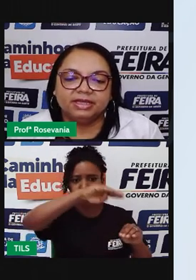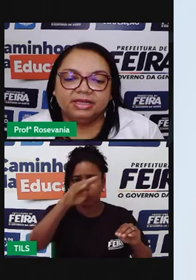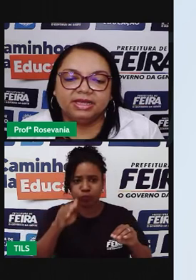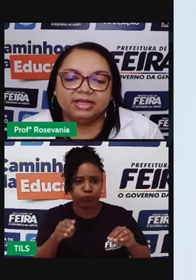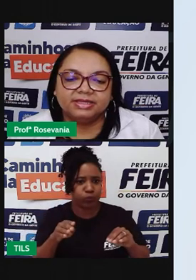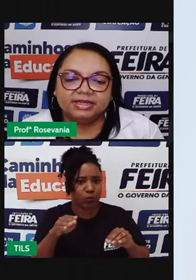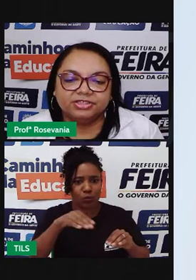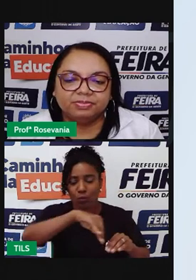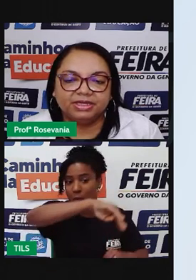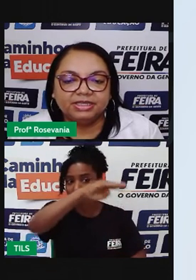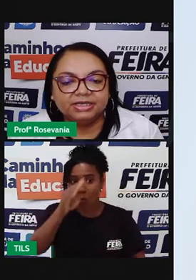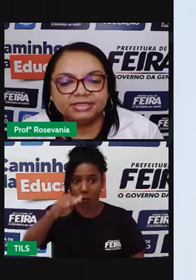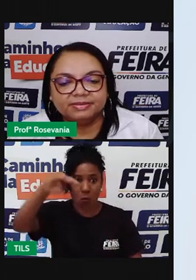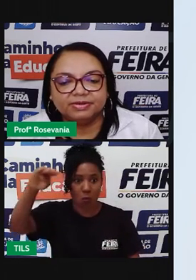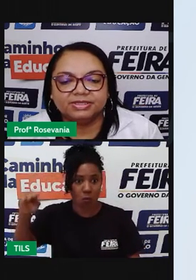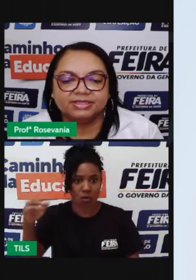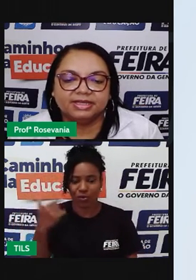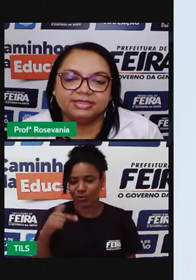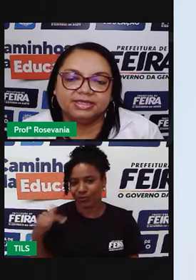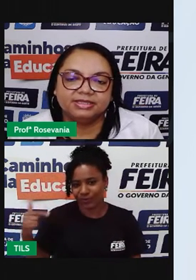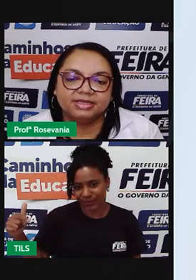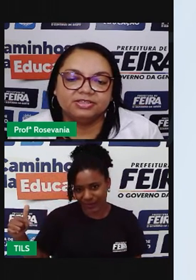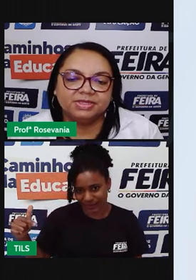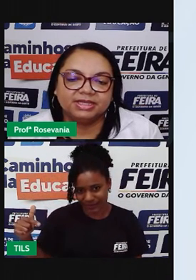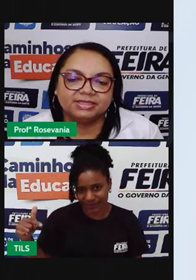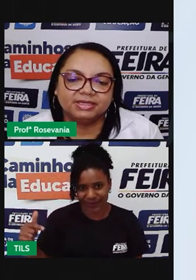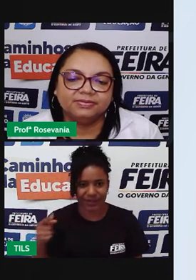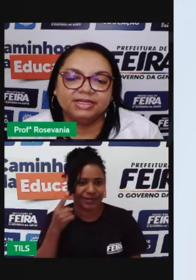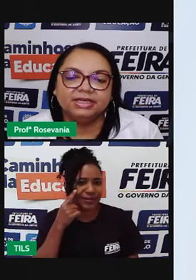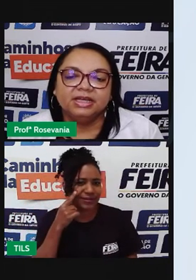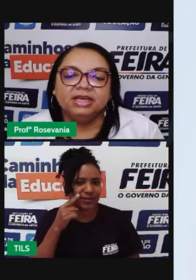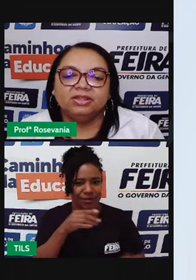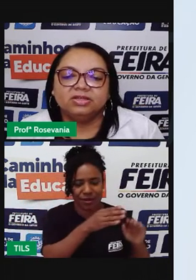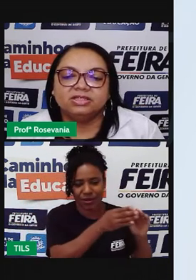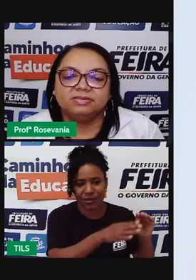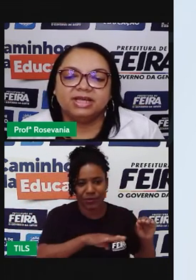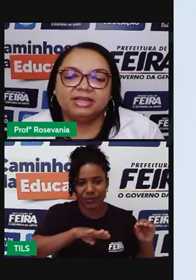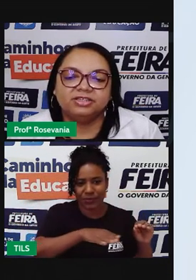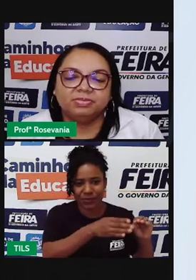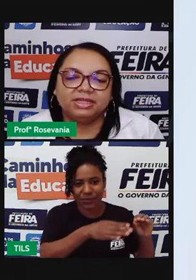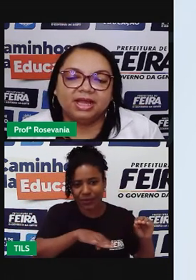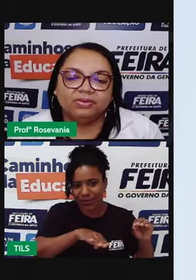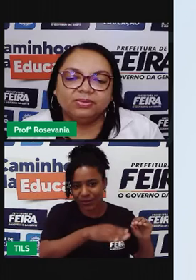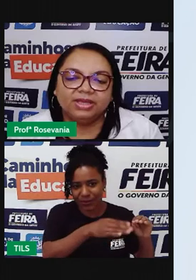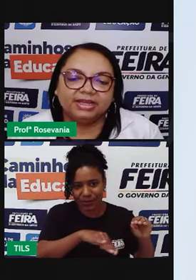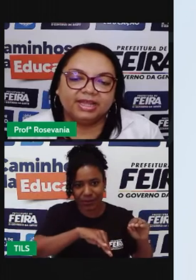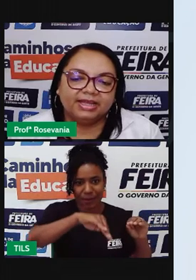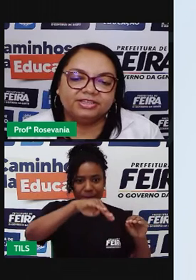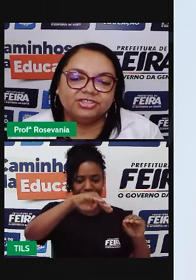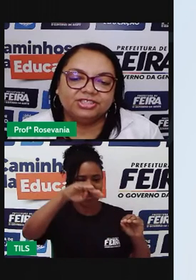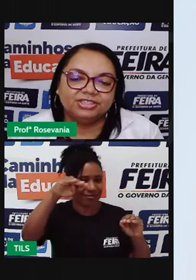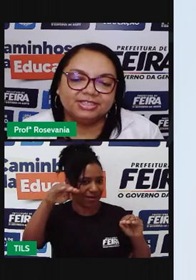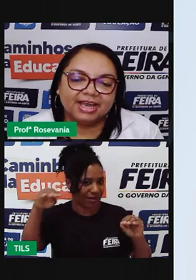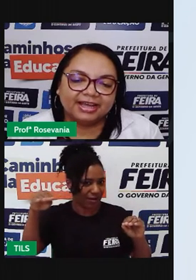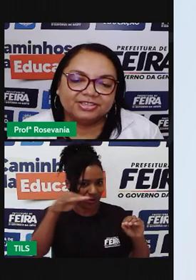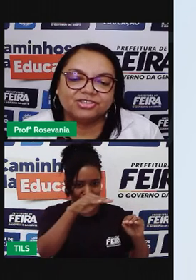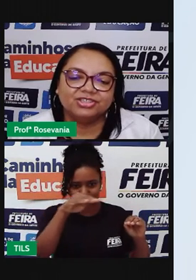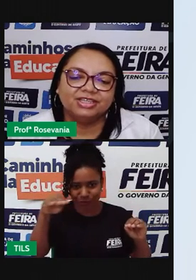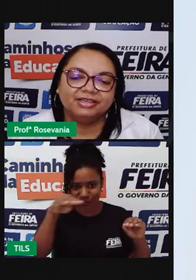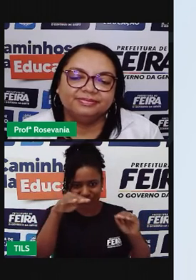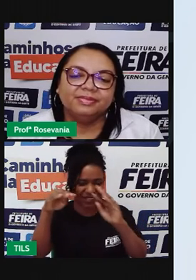vocês entenderem, né, as áreas de planície, essas áreas aqui de sedimentação, né. Nós temos a área de planalto, que é aquela área de